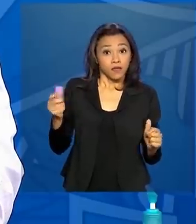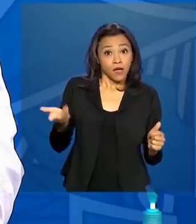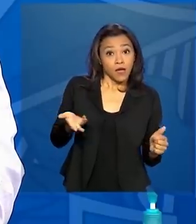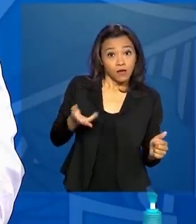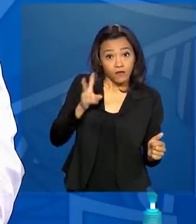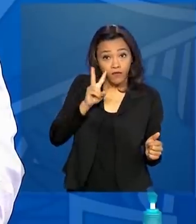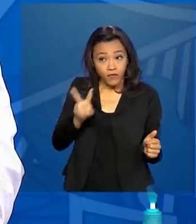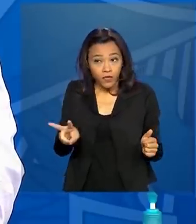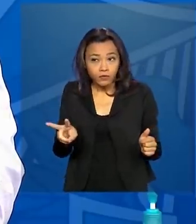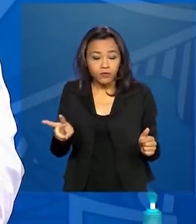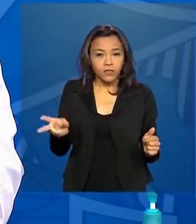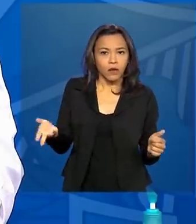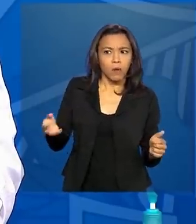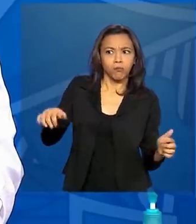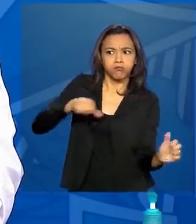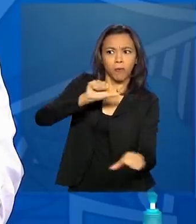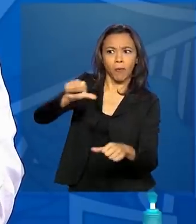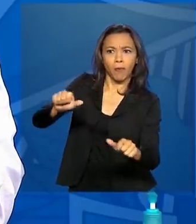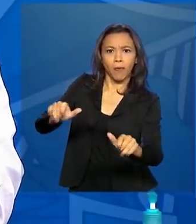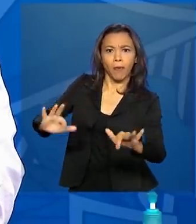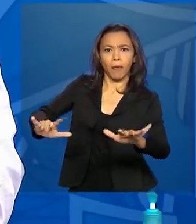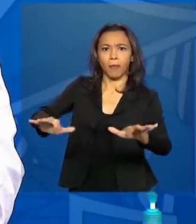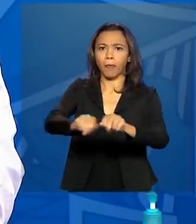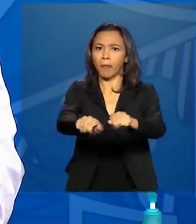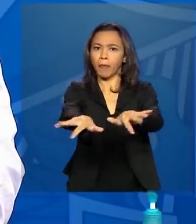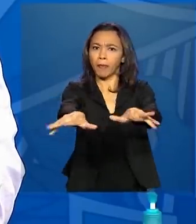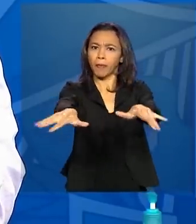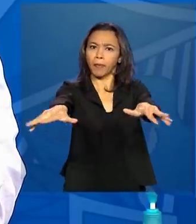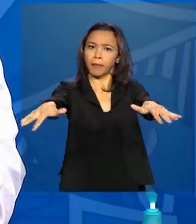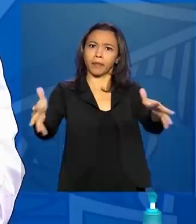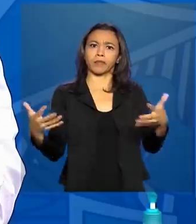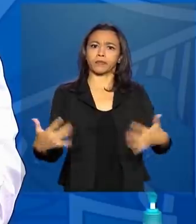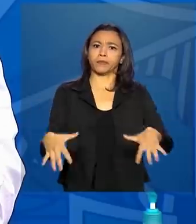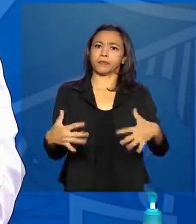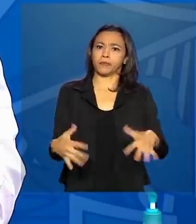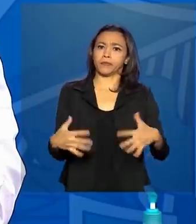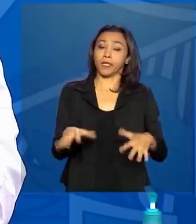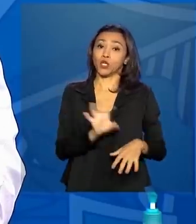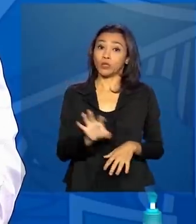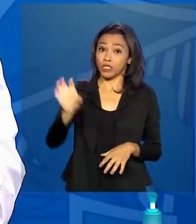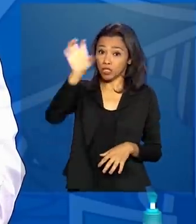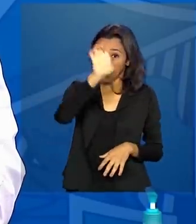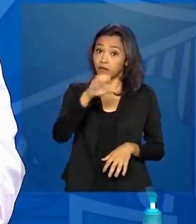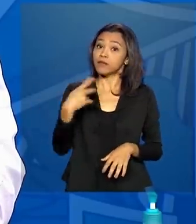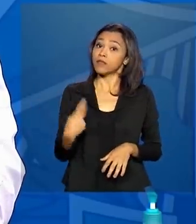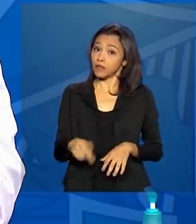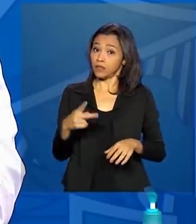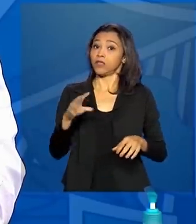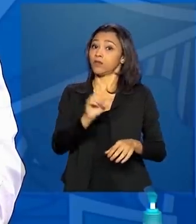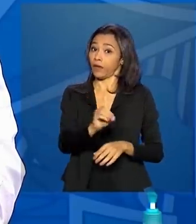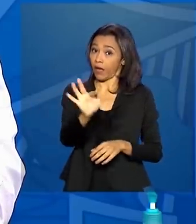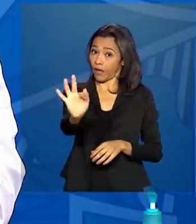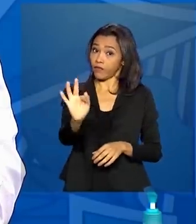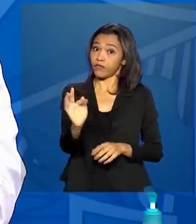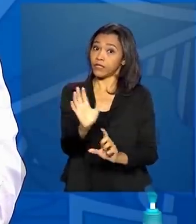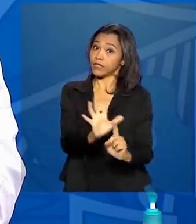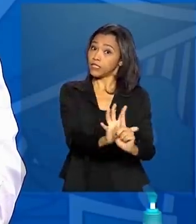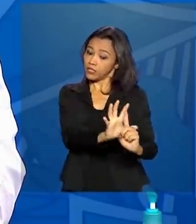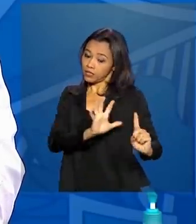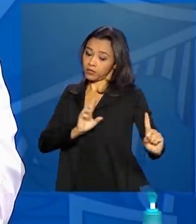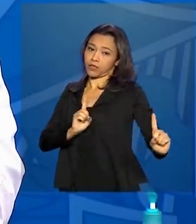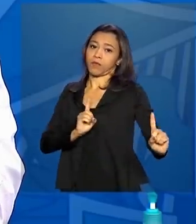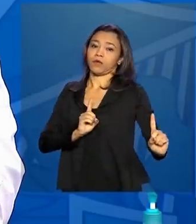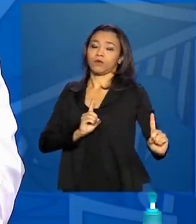aceleração descontrolada e que os estados e Distrito Federal possam implementar medidas de distanciamento social